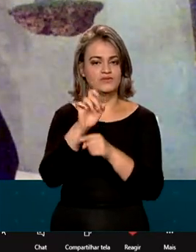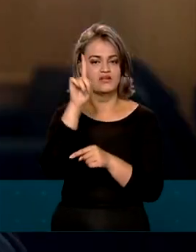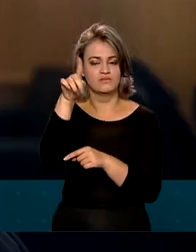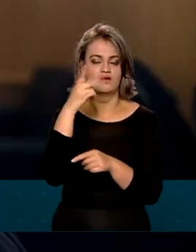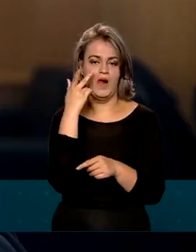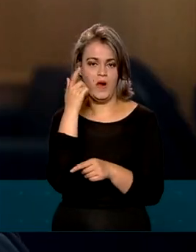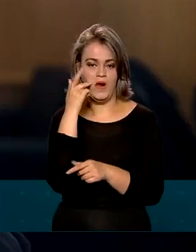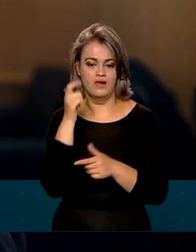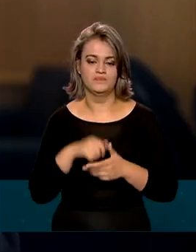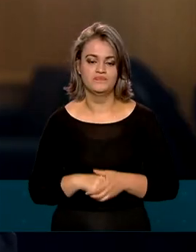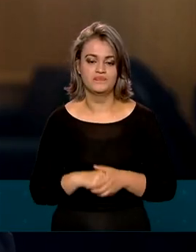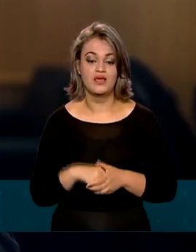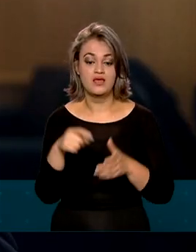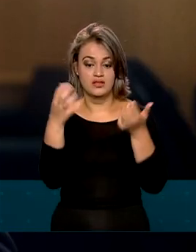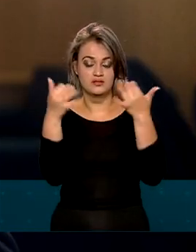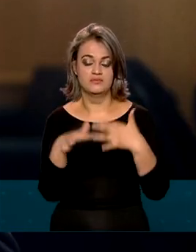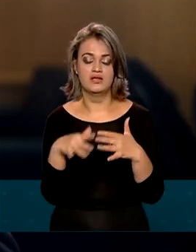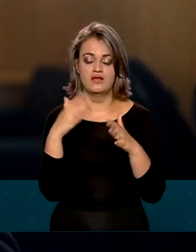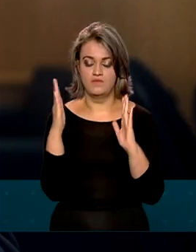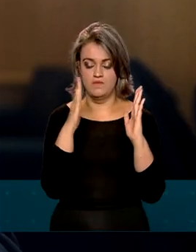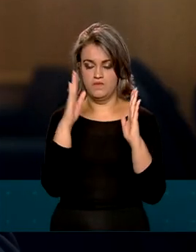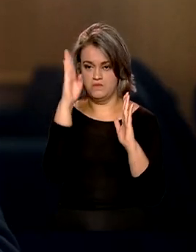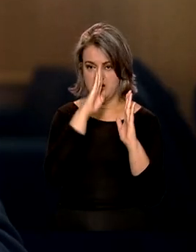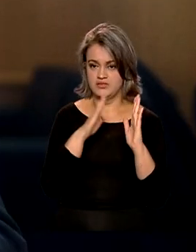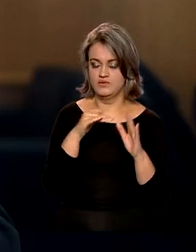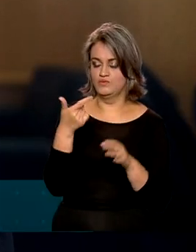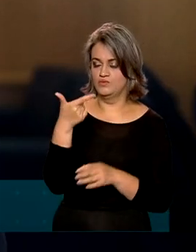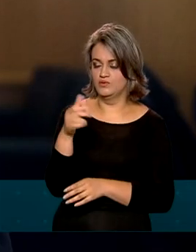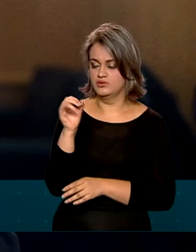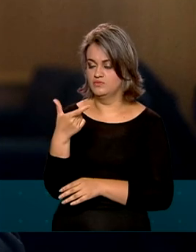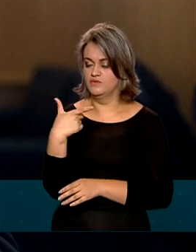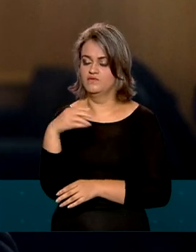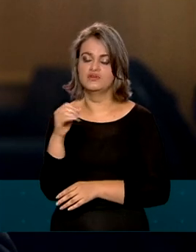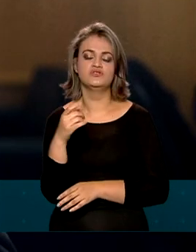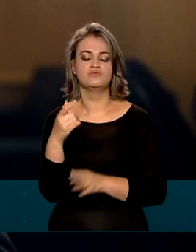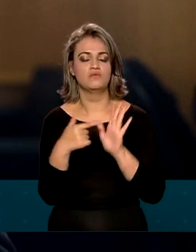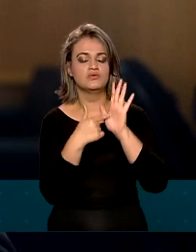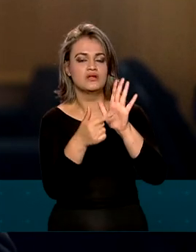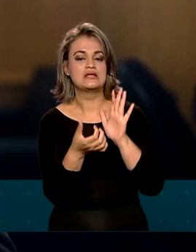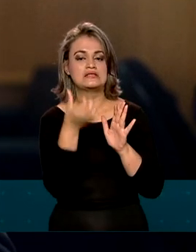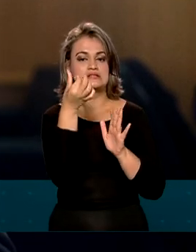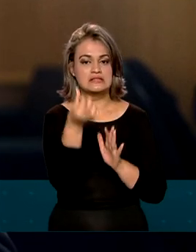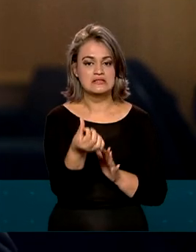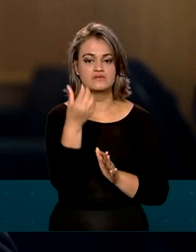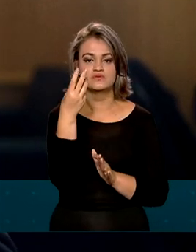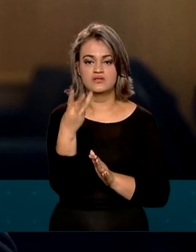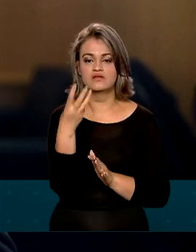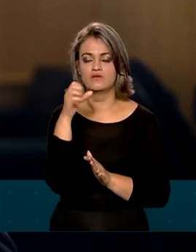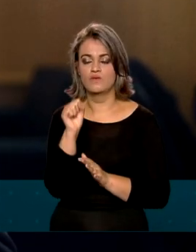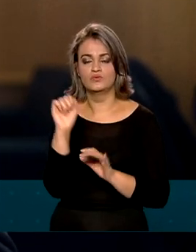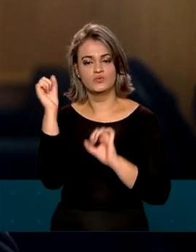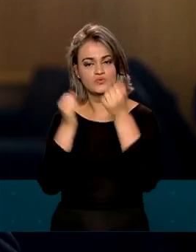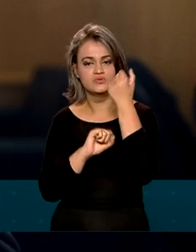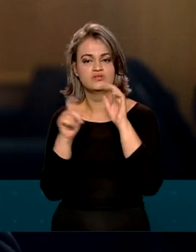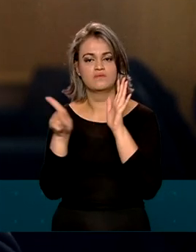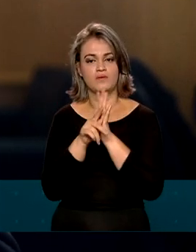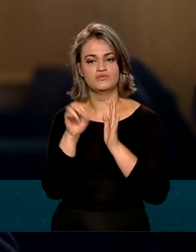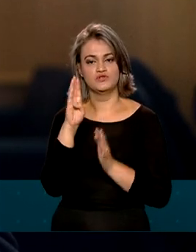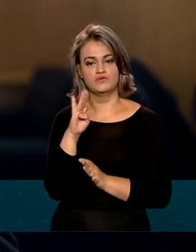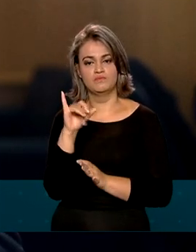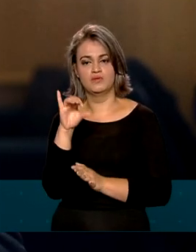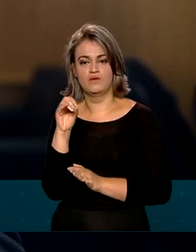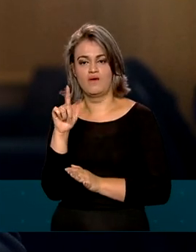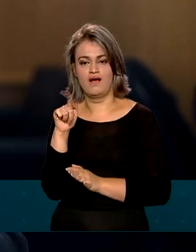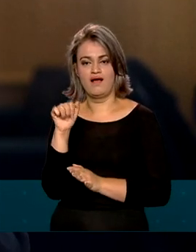estado do Ceará. O país, em 2020, apresentou 638 usinas de biogás em operação, que